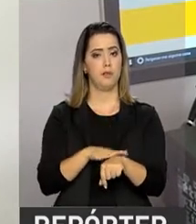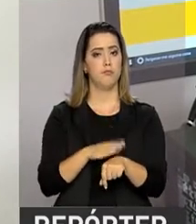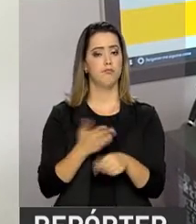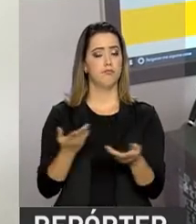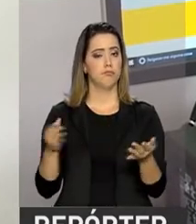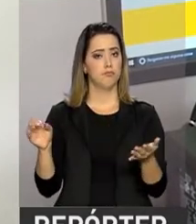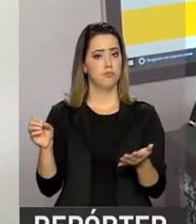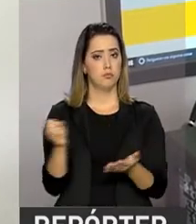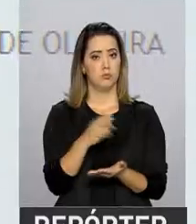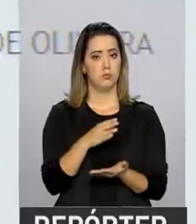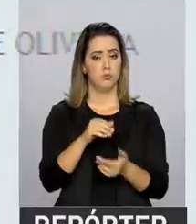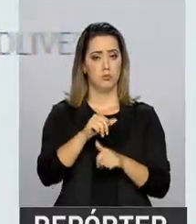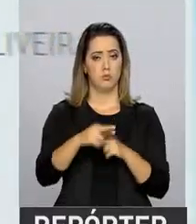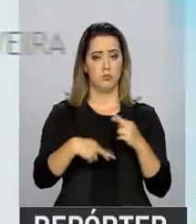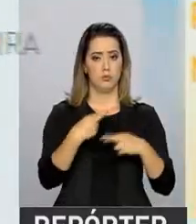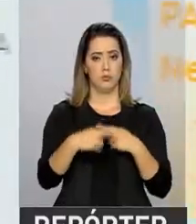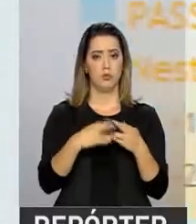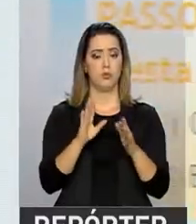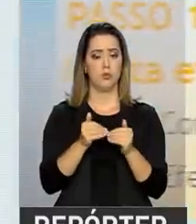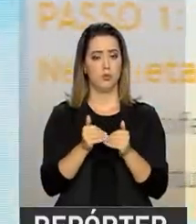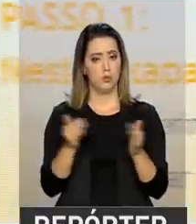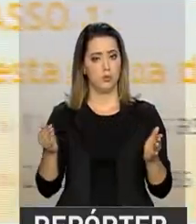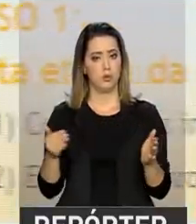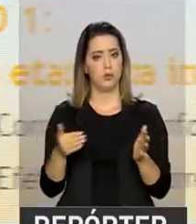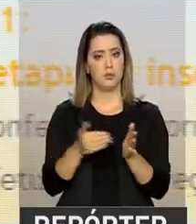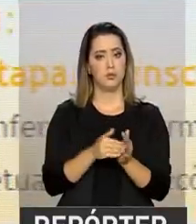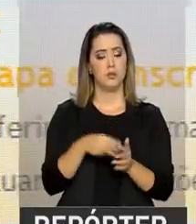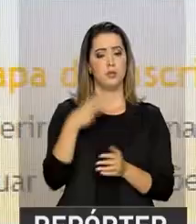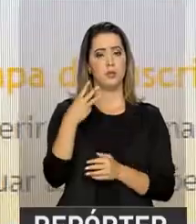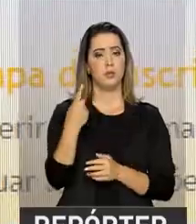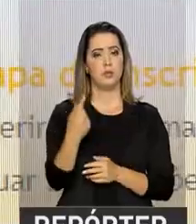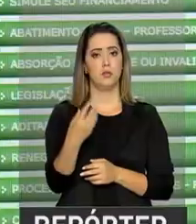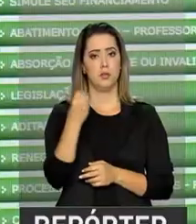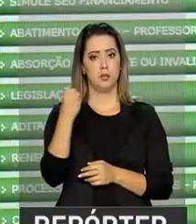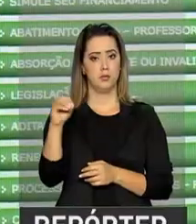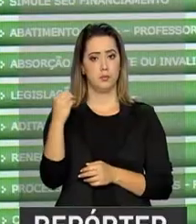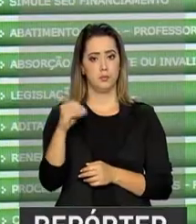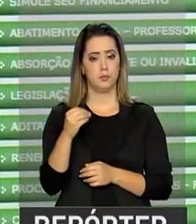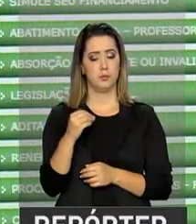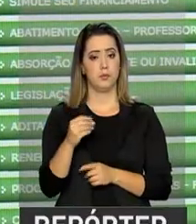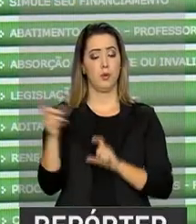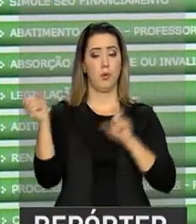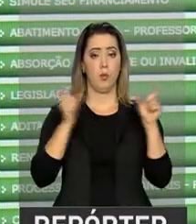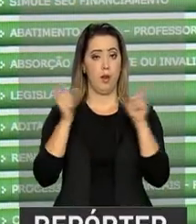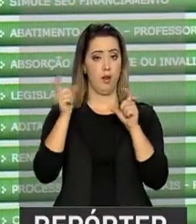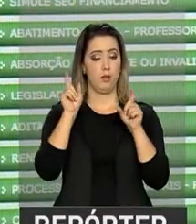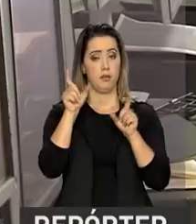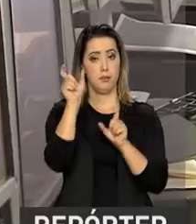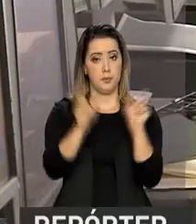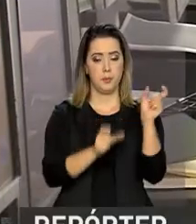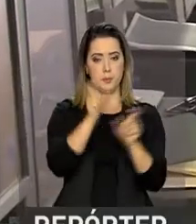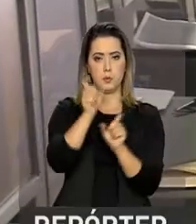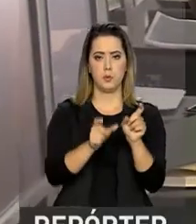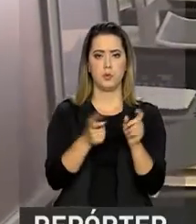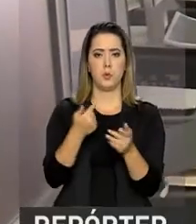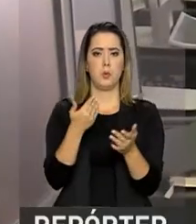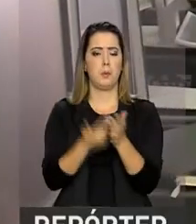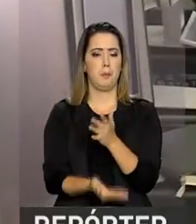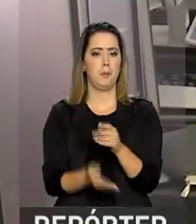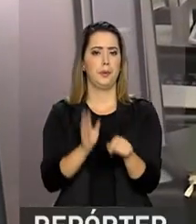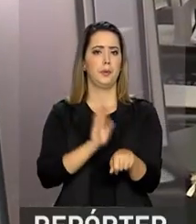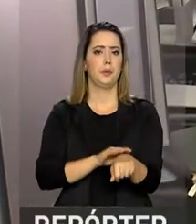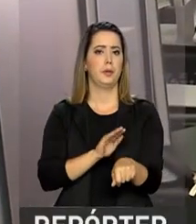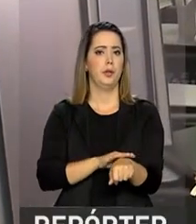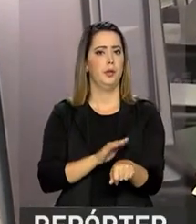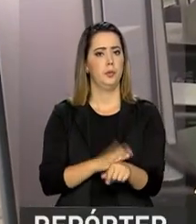renovação dos contratos está aberto e vai até 31 de outubro. O alerta é para que o estudante não deixe a